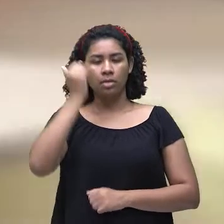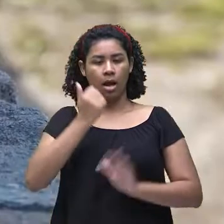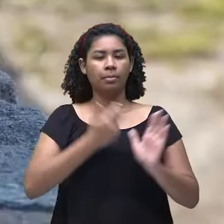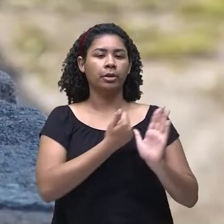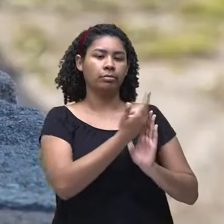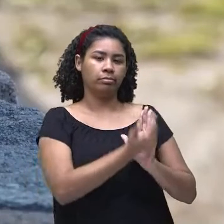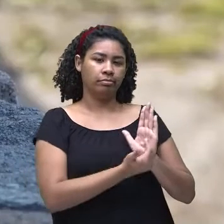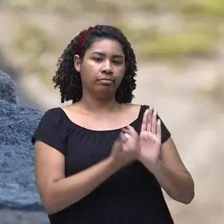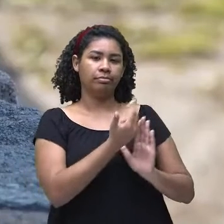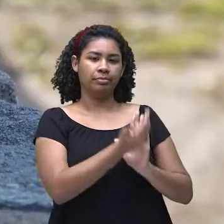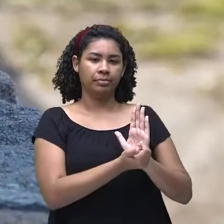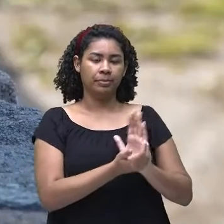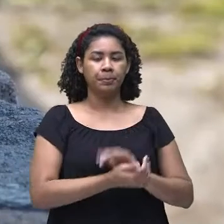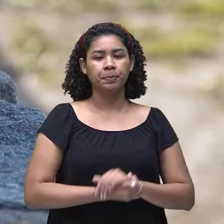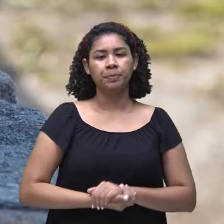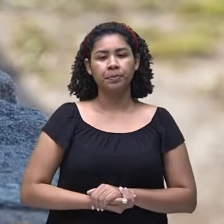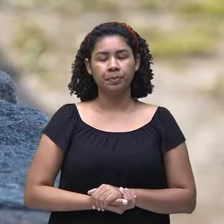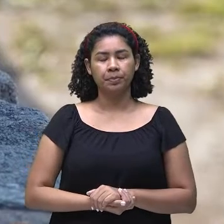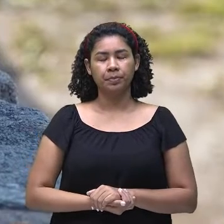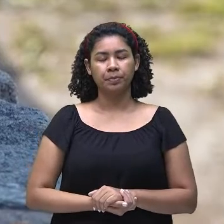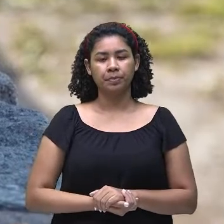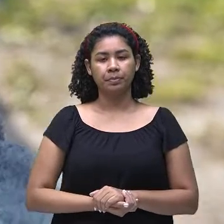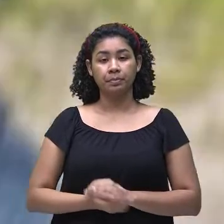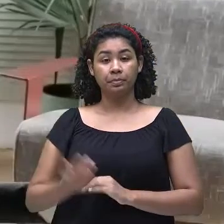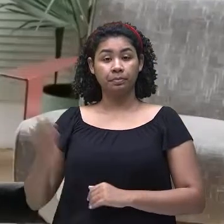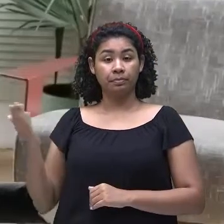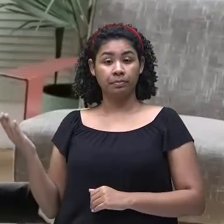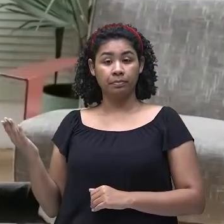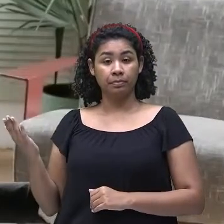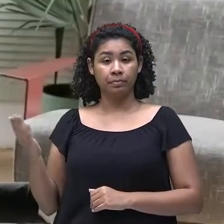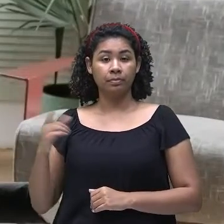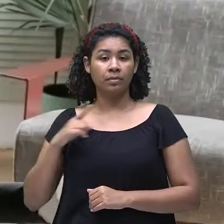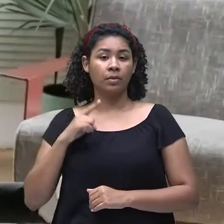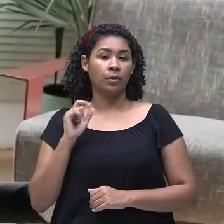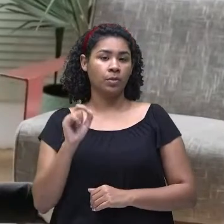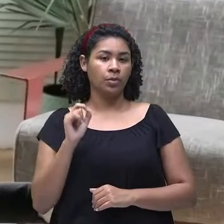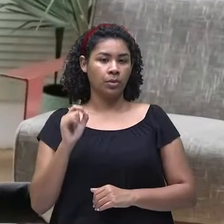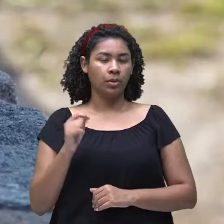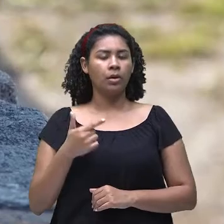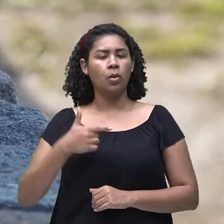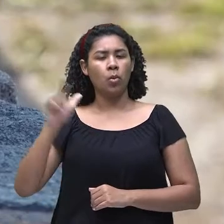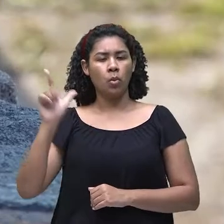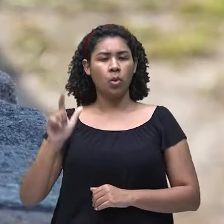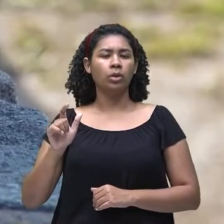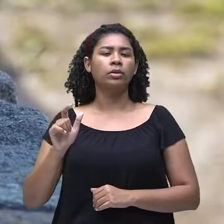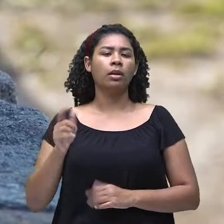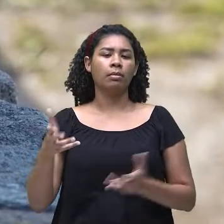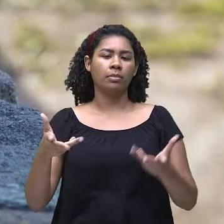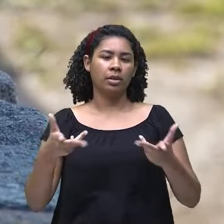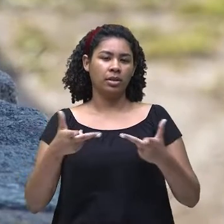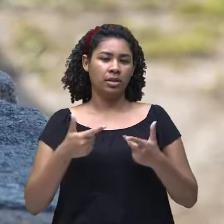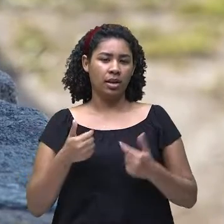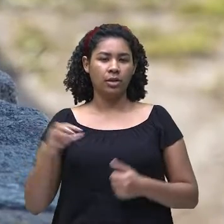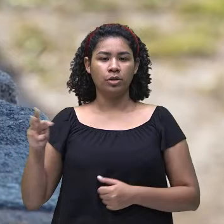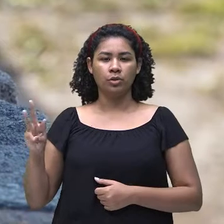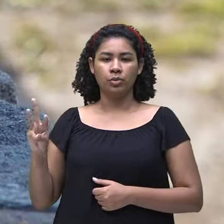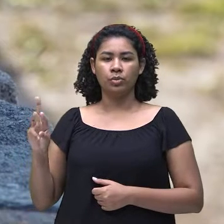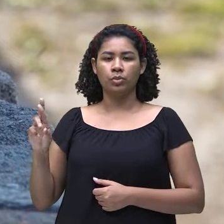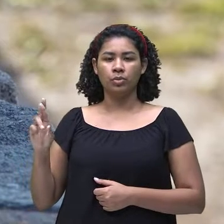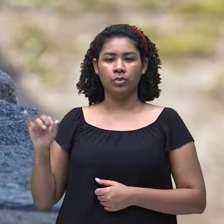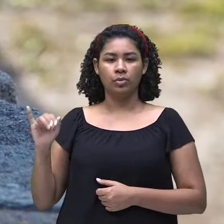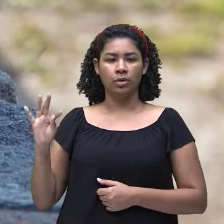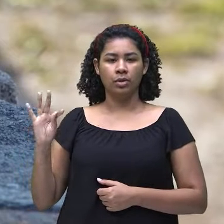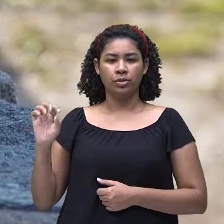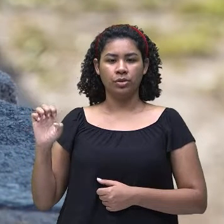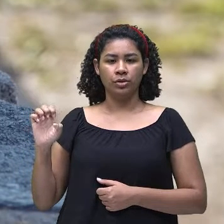Ok? Então, olha só. Nós temos ainda mais uma habilidade. Write poems. Write